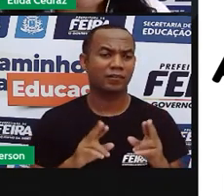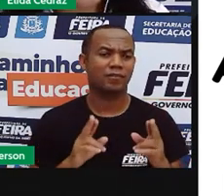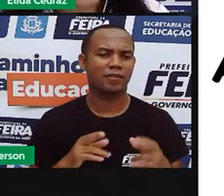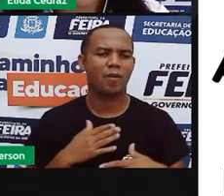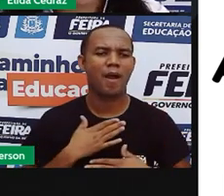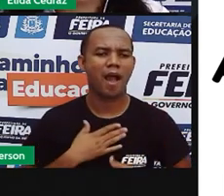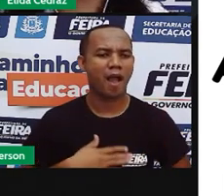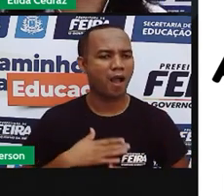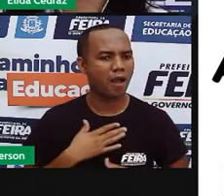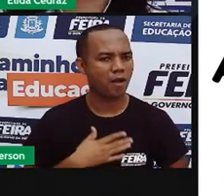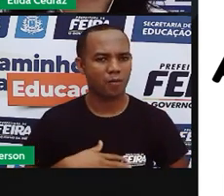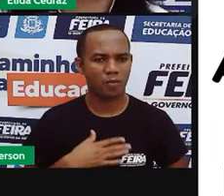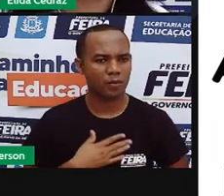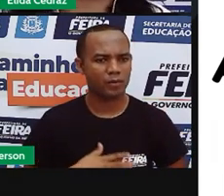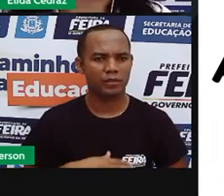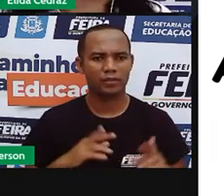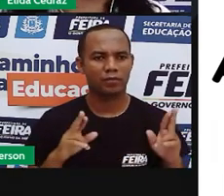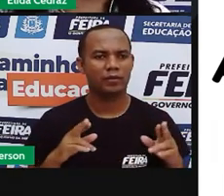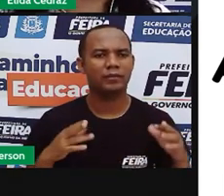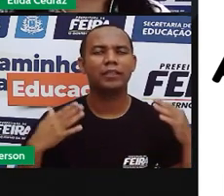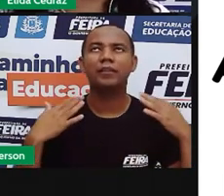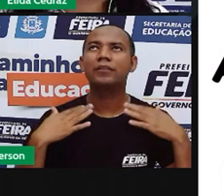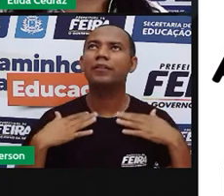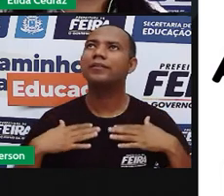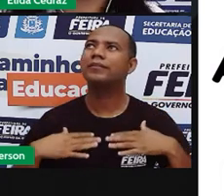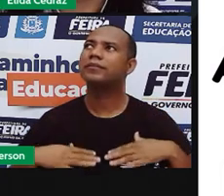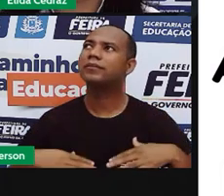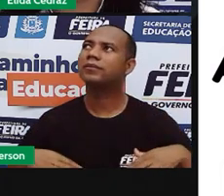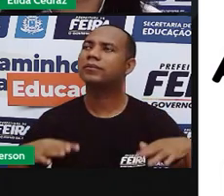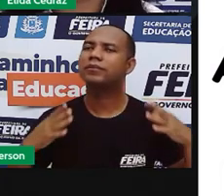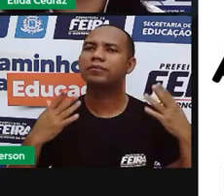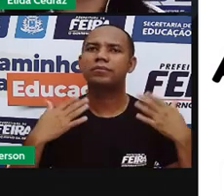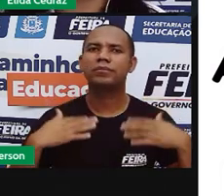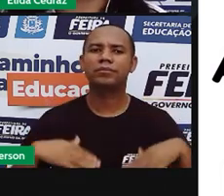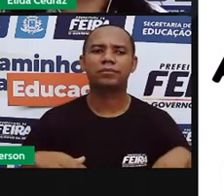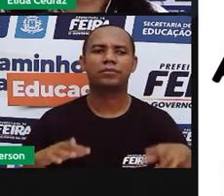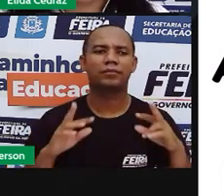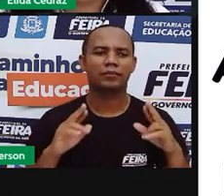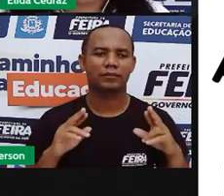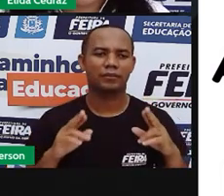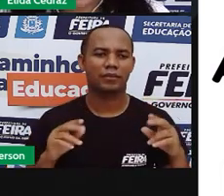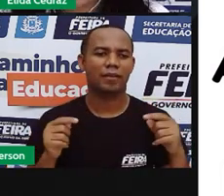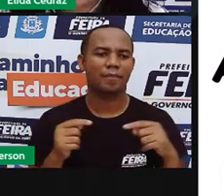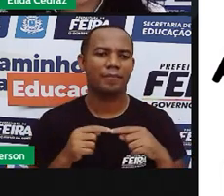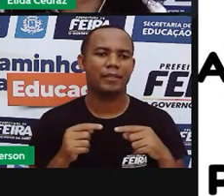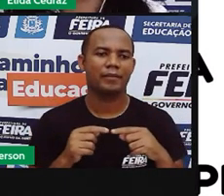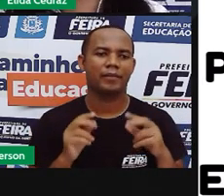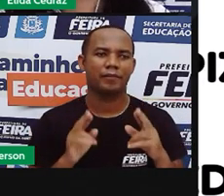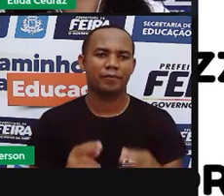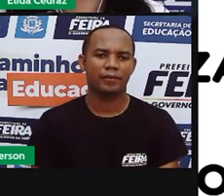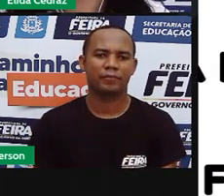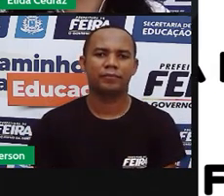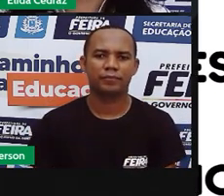tranquilo. Tem a mesma função. Tem o mesmo significado.